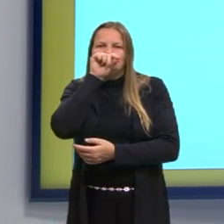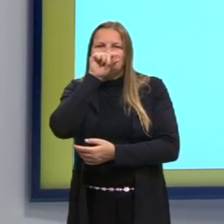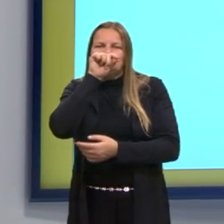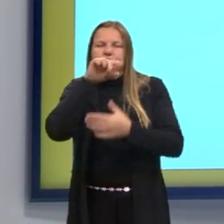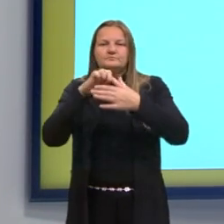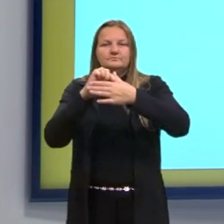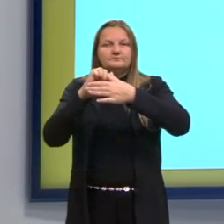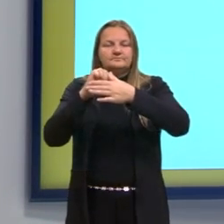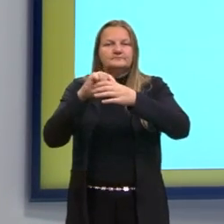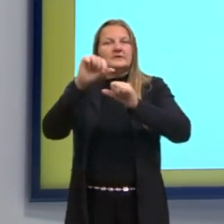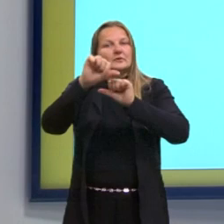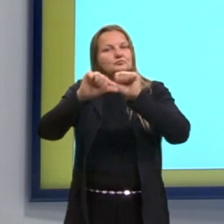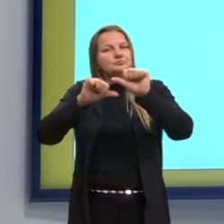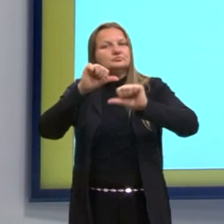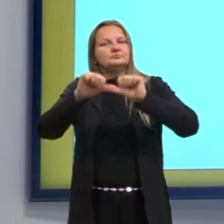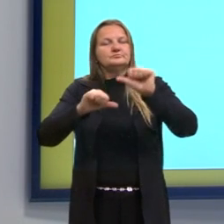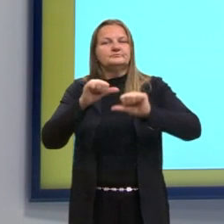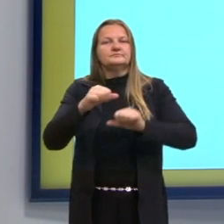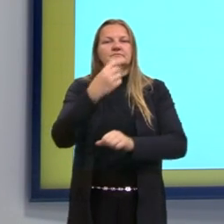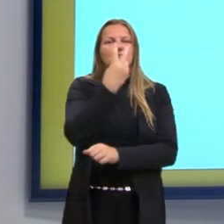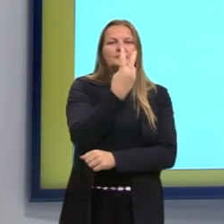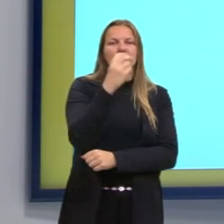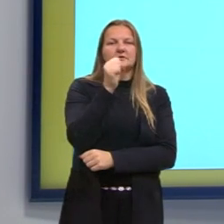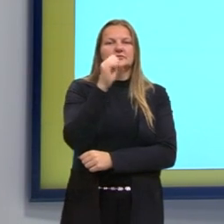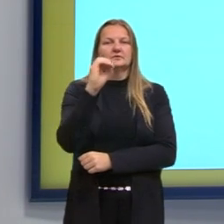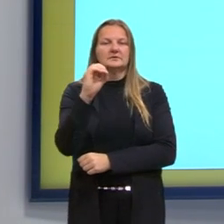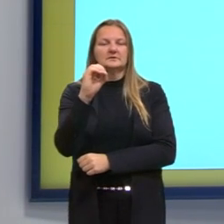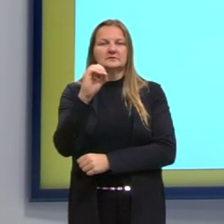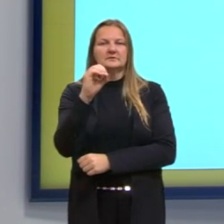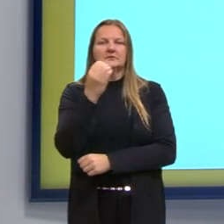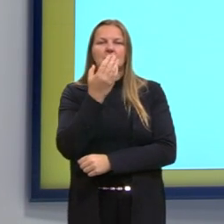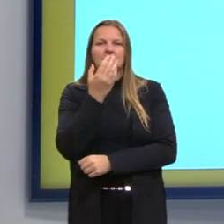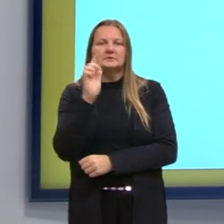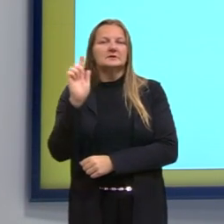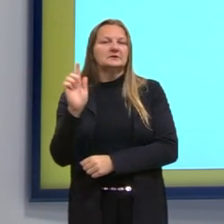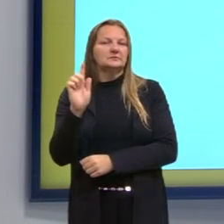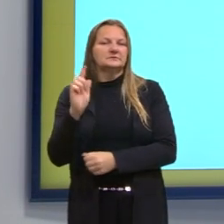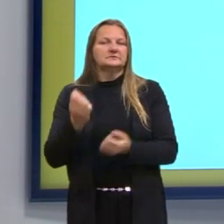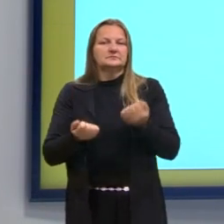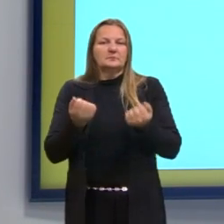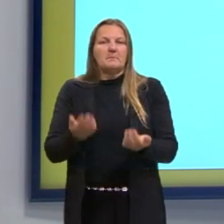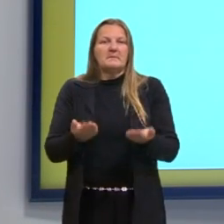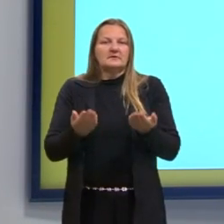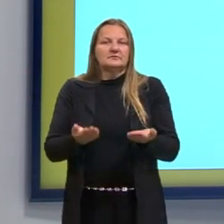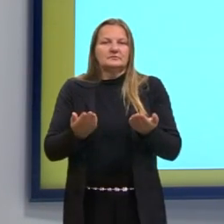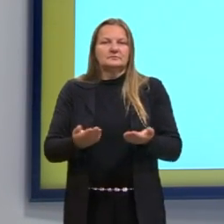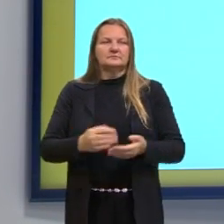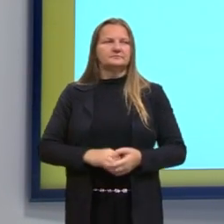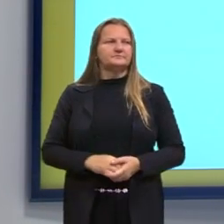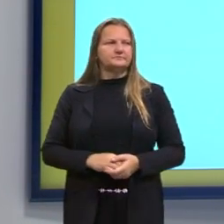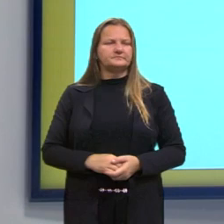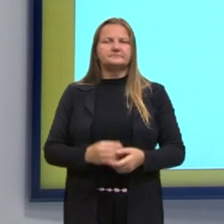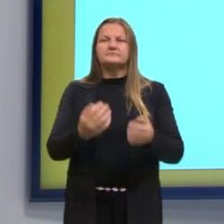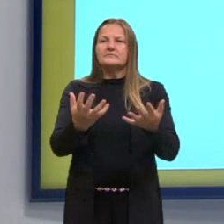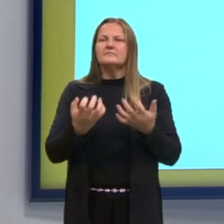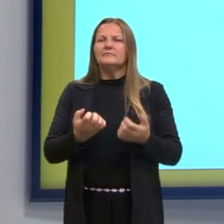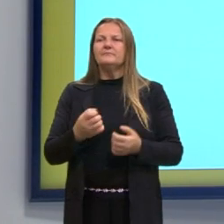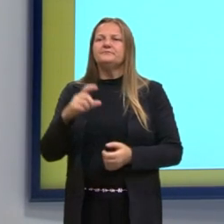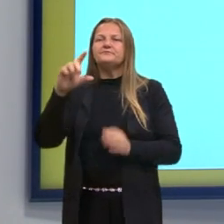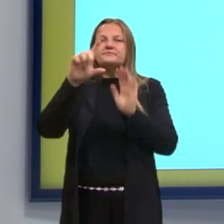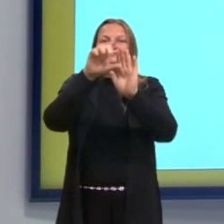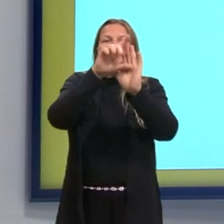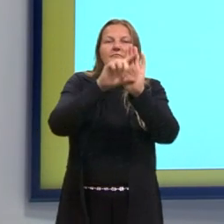passa, então, a consumir 280 gramas. Eu quero o valor dessa redução?